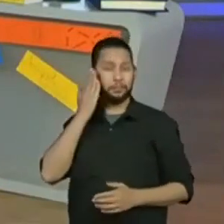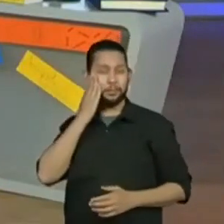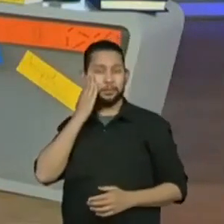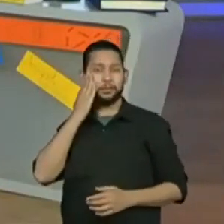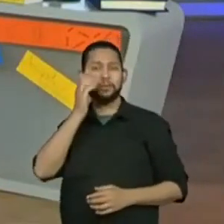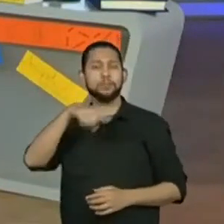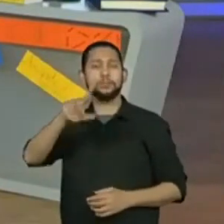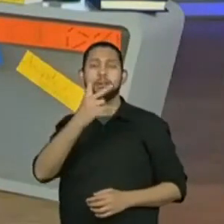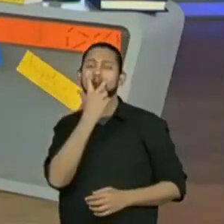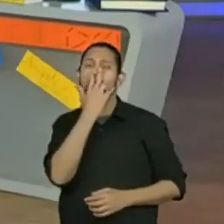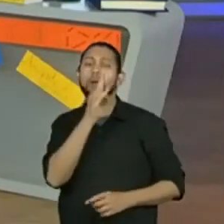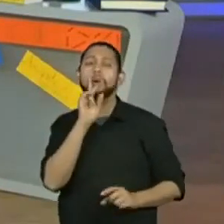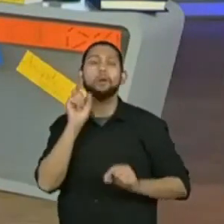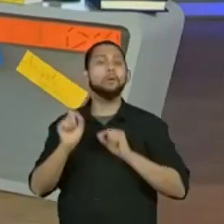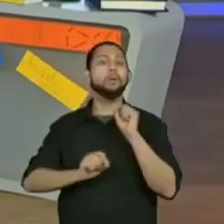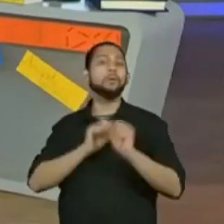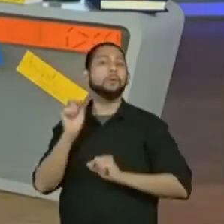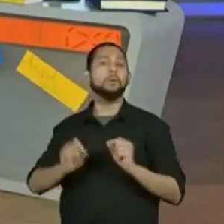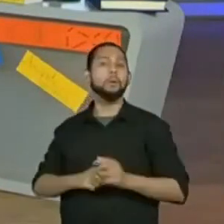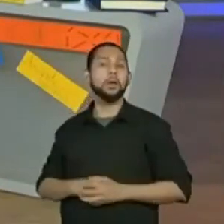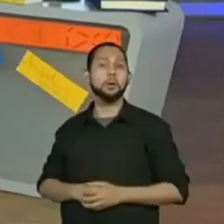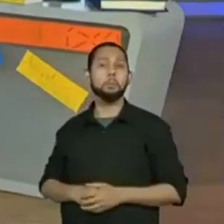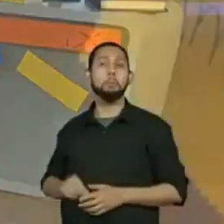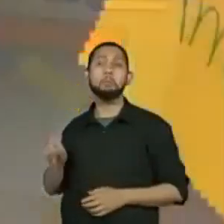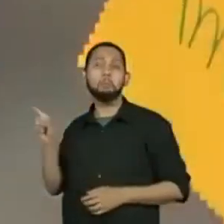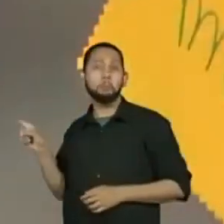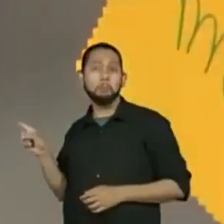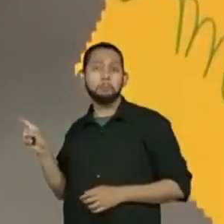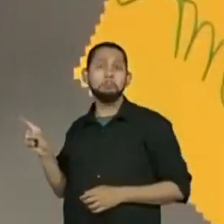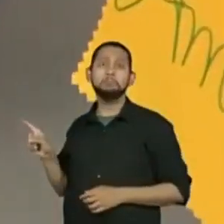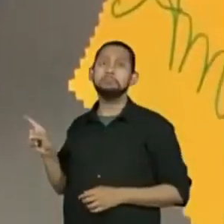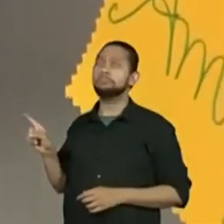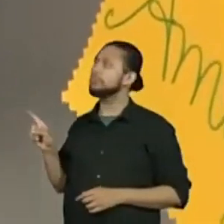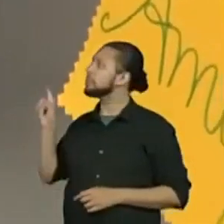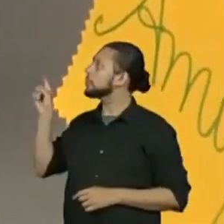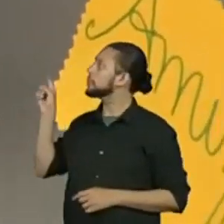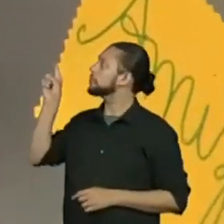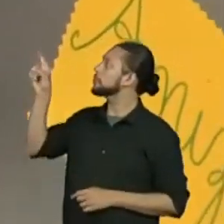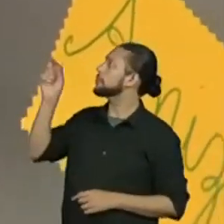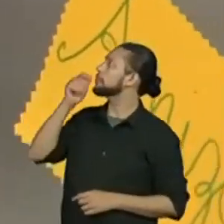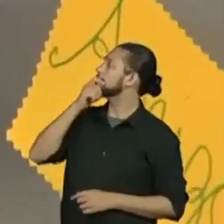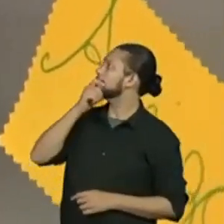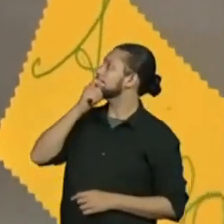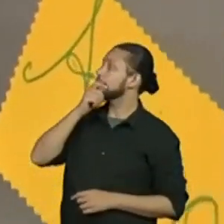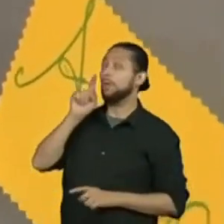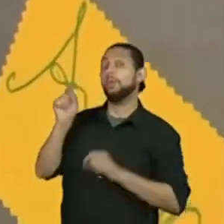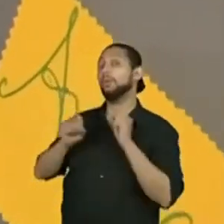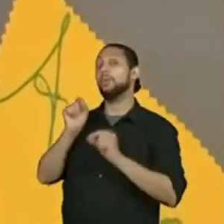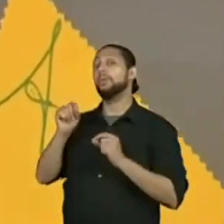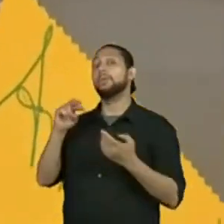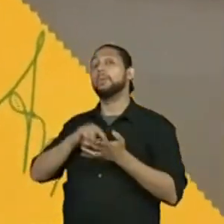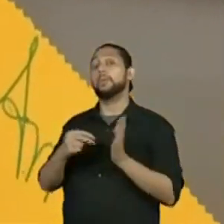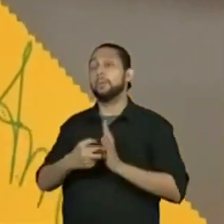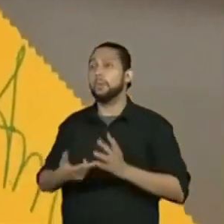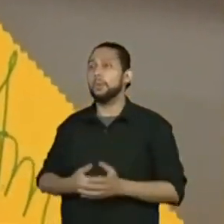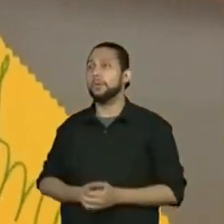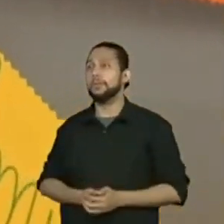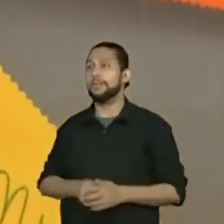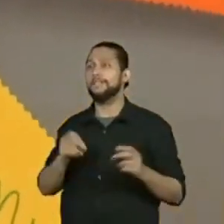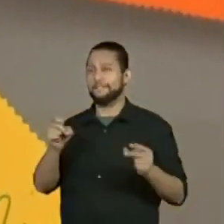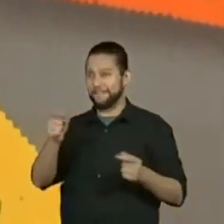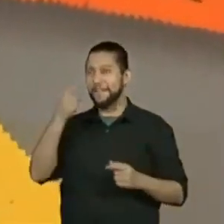vocês acham, qual é a relação disso com a aula anterior. Ai, tem gente, tem gente que está